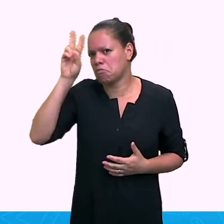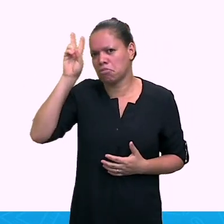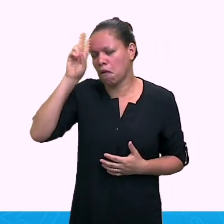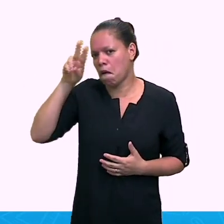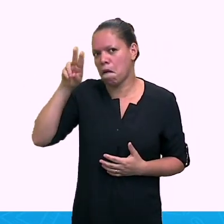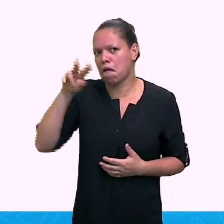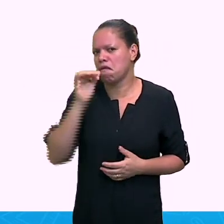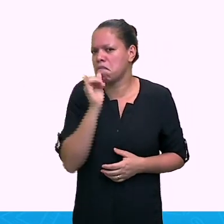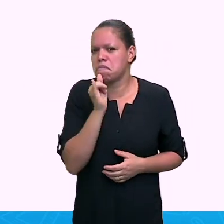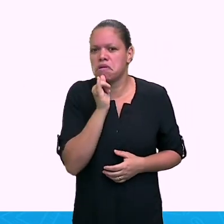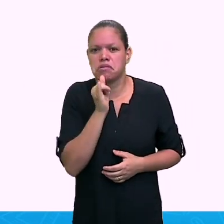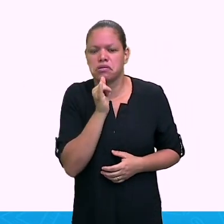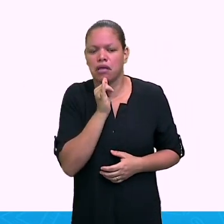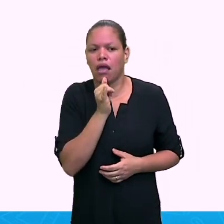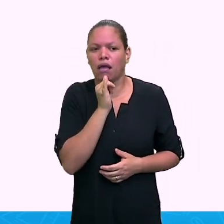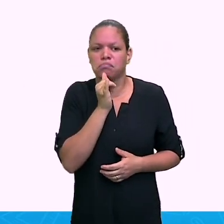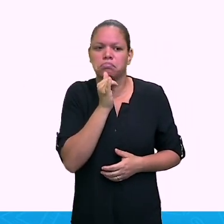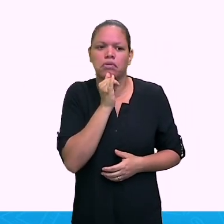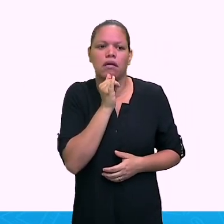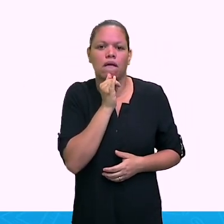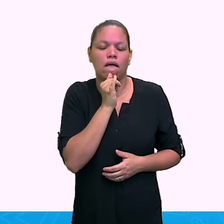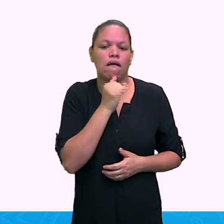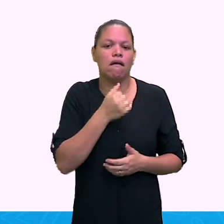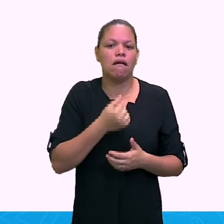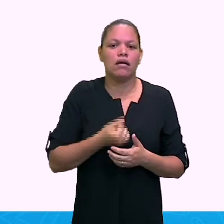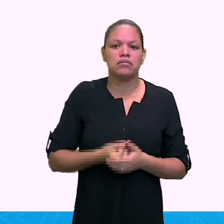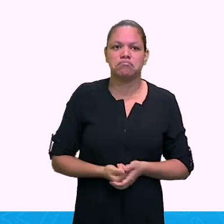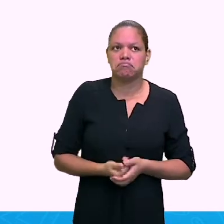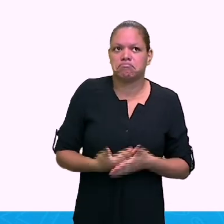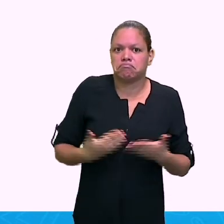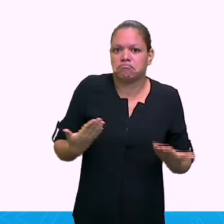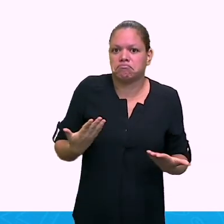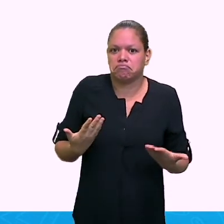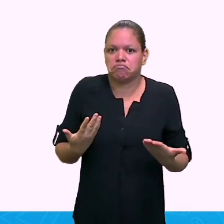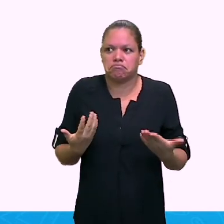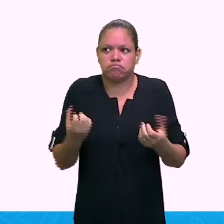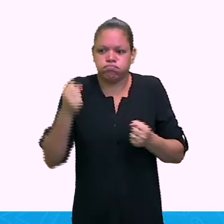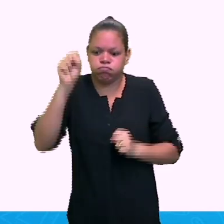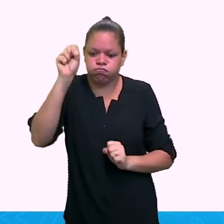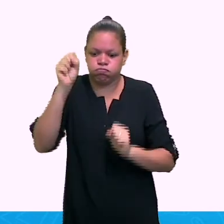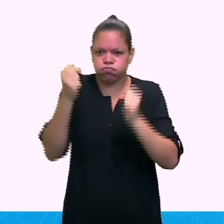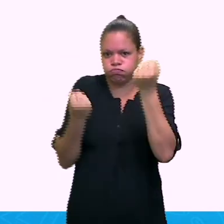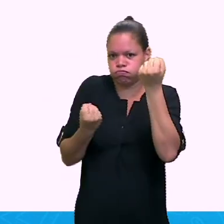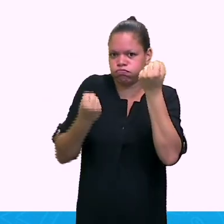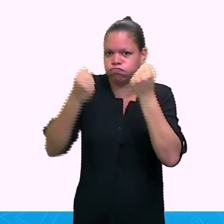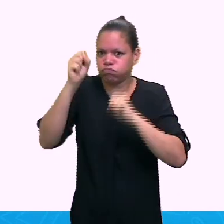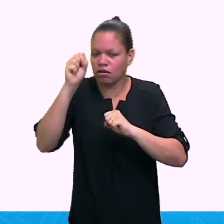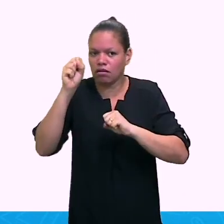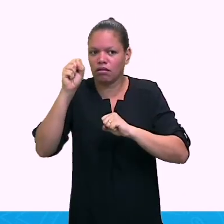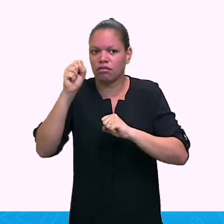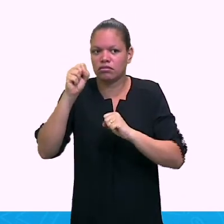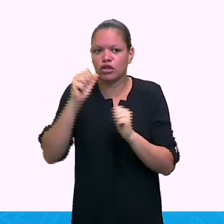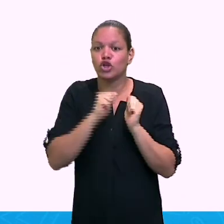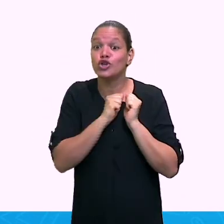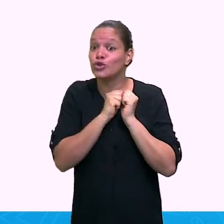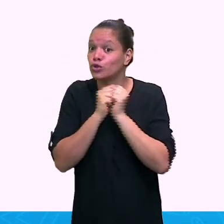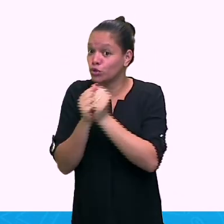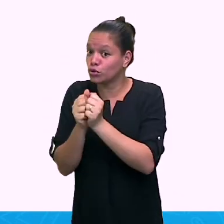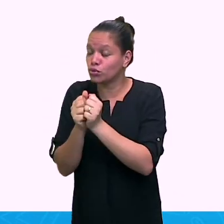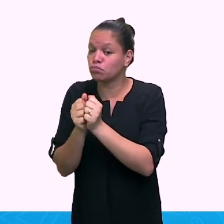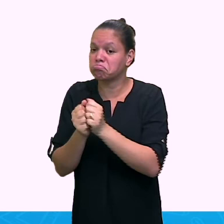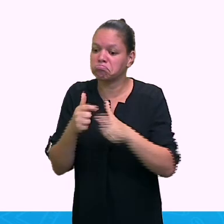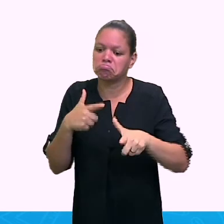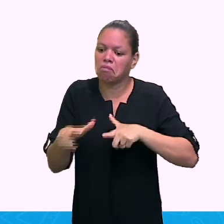supostamente, sejam uma empresa. Ok? E eles estão colocando ali o nome de uma